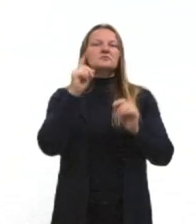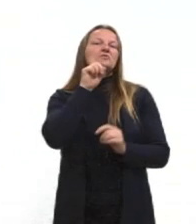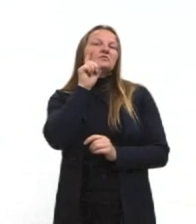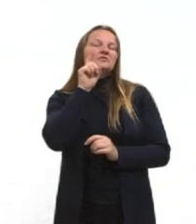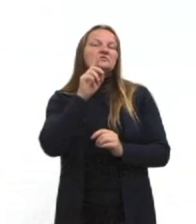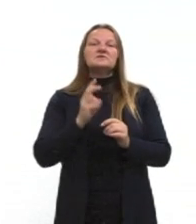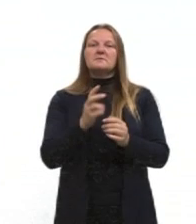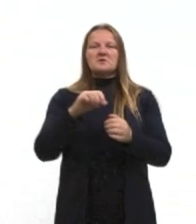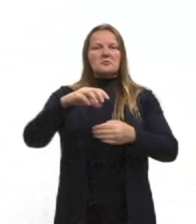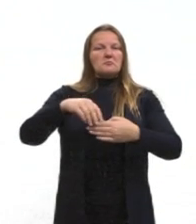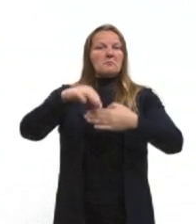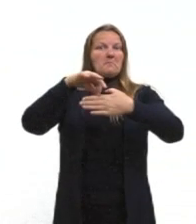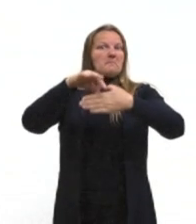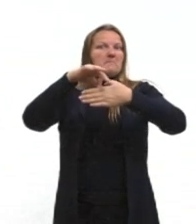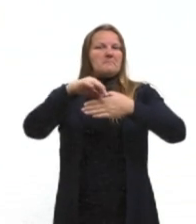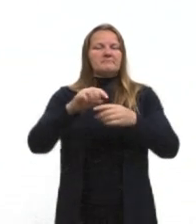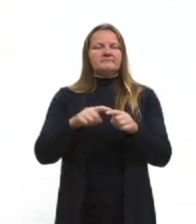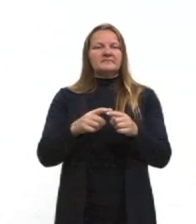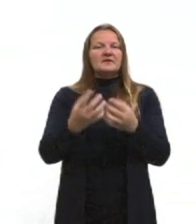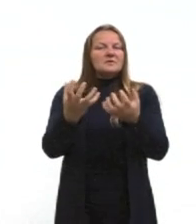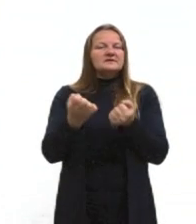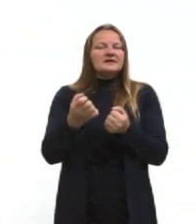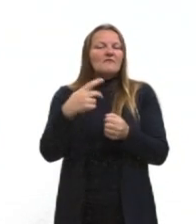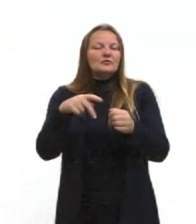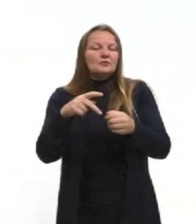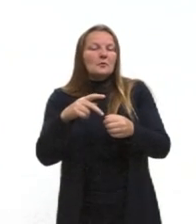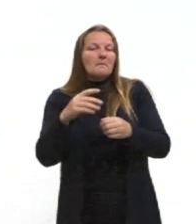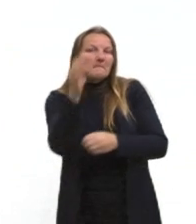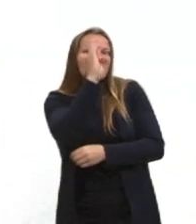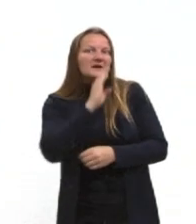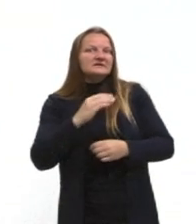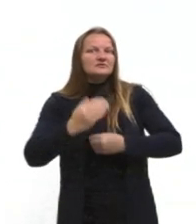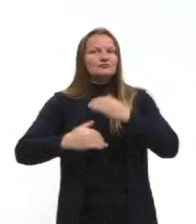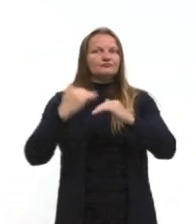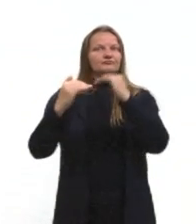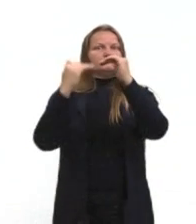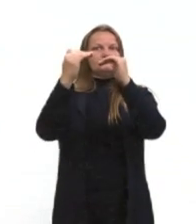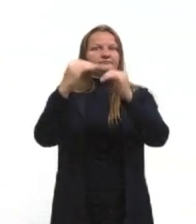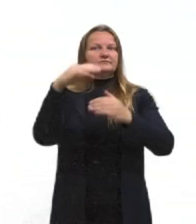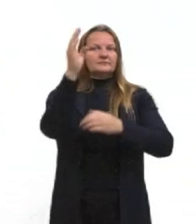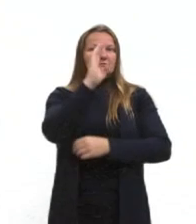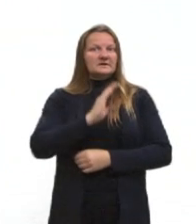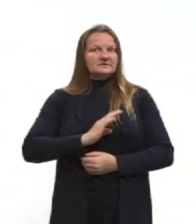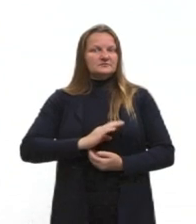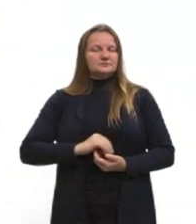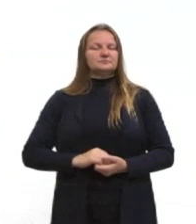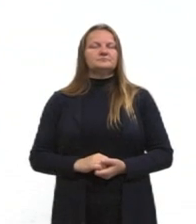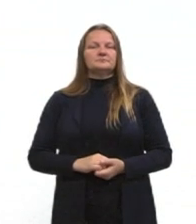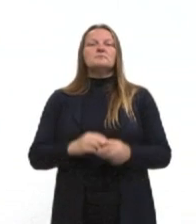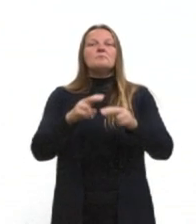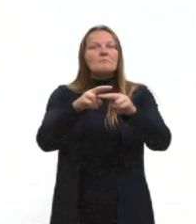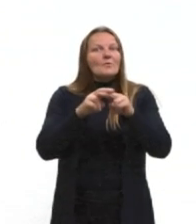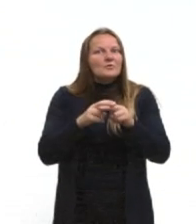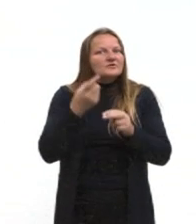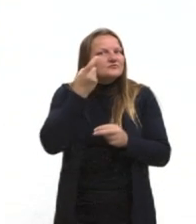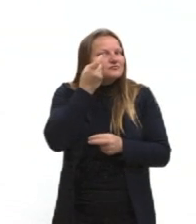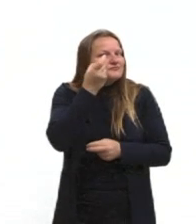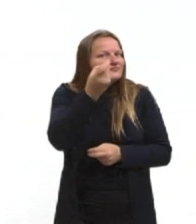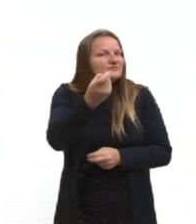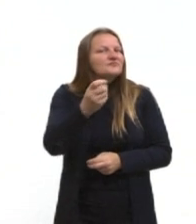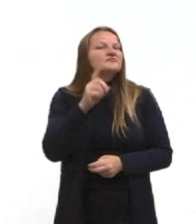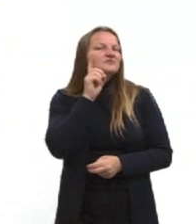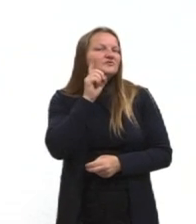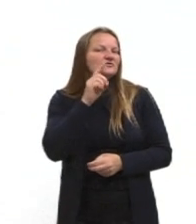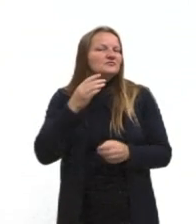Estados Unidos não aceitavam esse início de crescimento e desenvolvimento brasileiro. Por isso, o interesse dos Estados Unidos